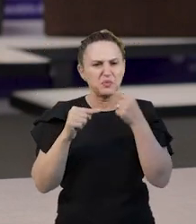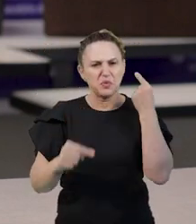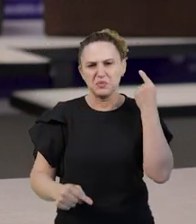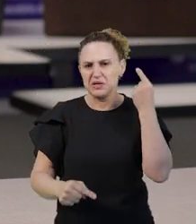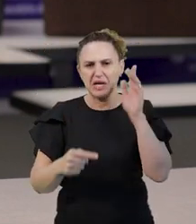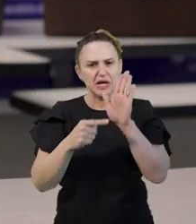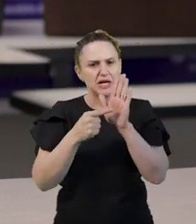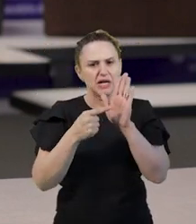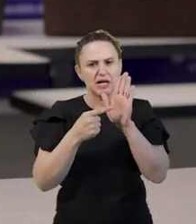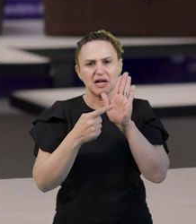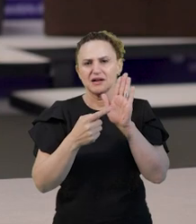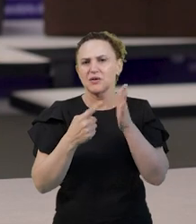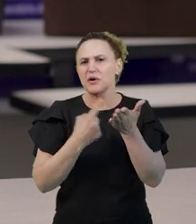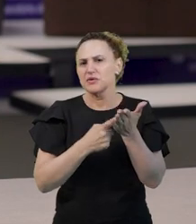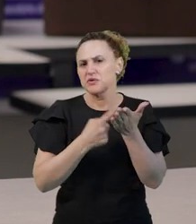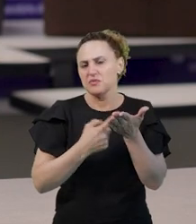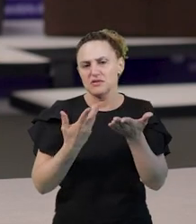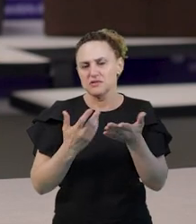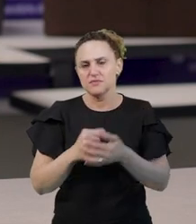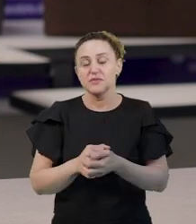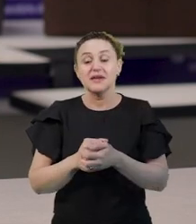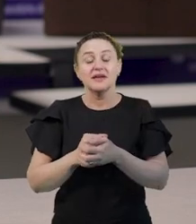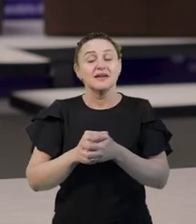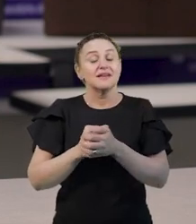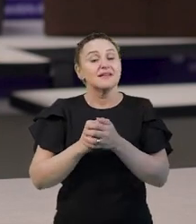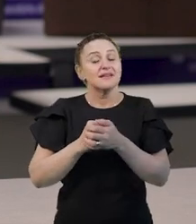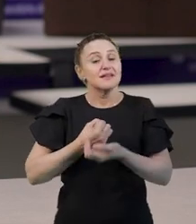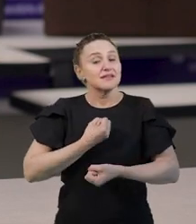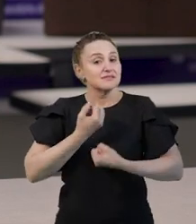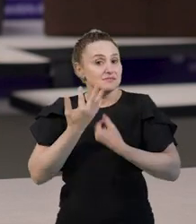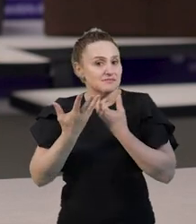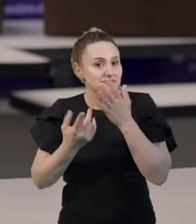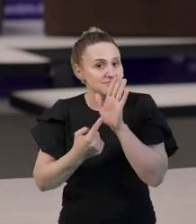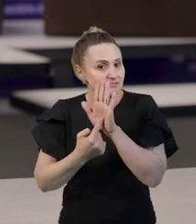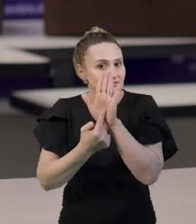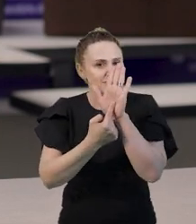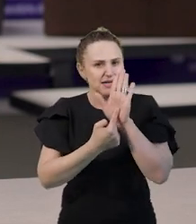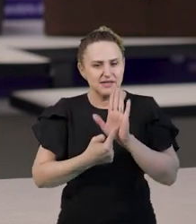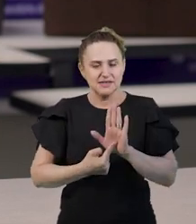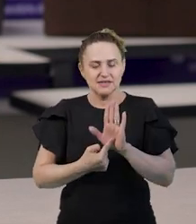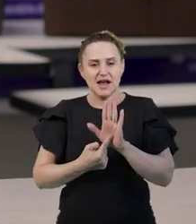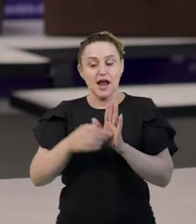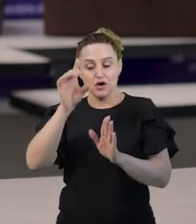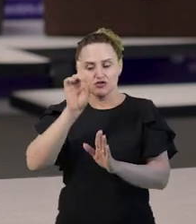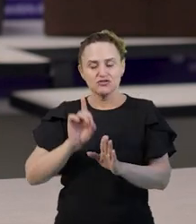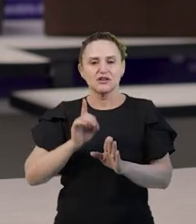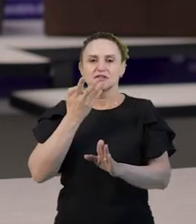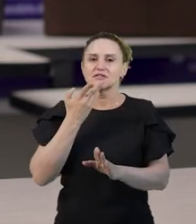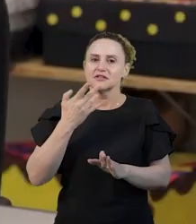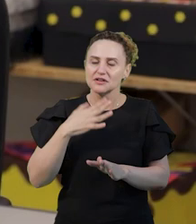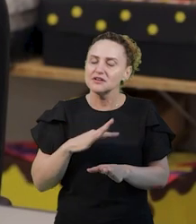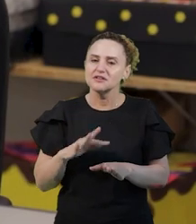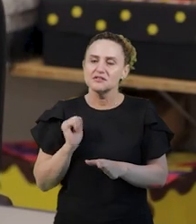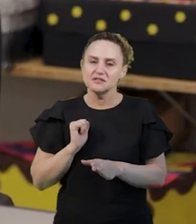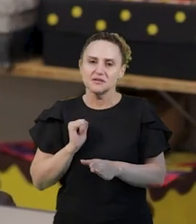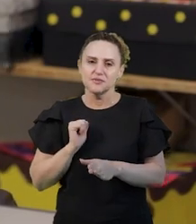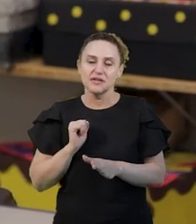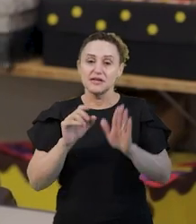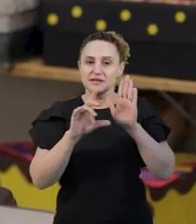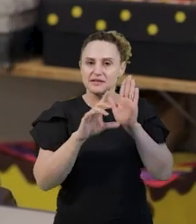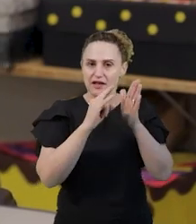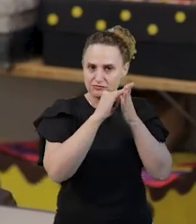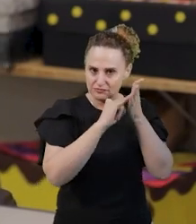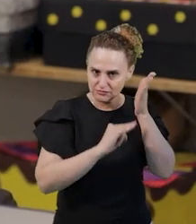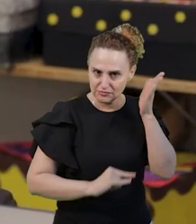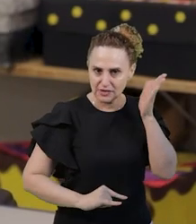Expressar-se é um dos direitos das crianças e está previsto na Base Nacional Comum Curricular. Assim como